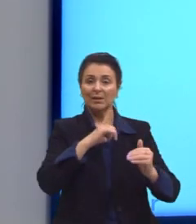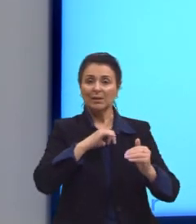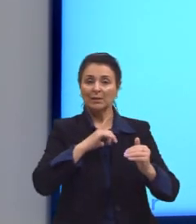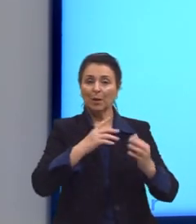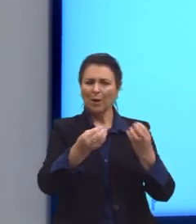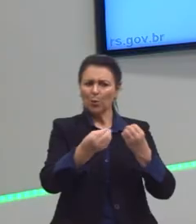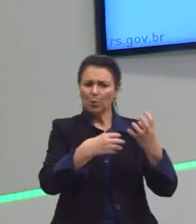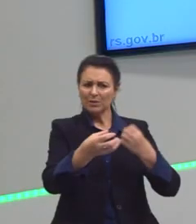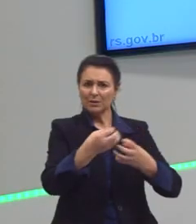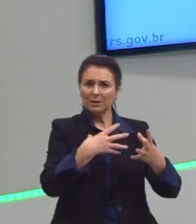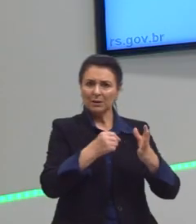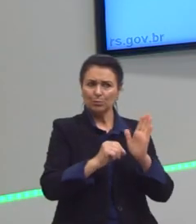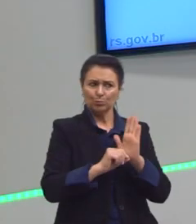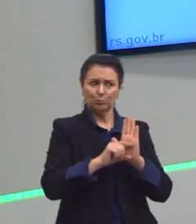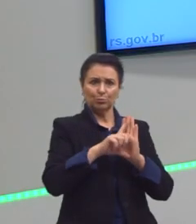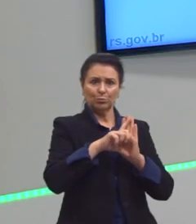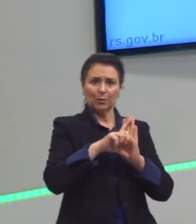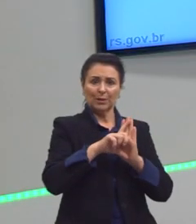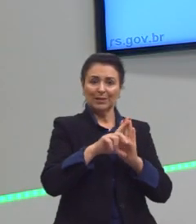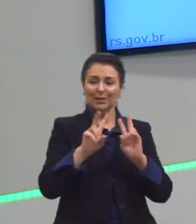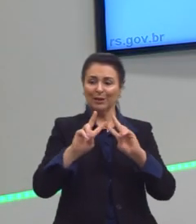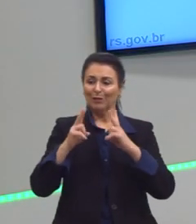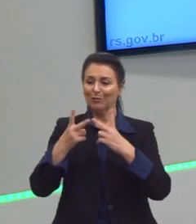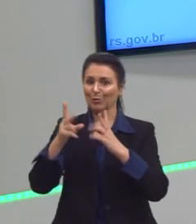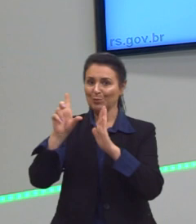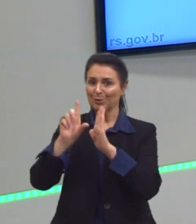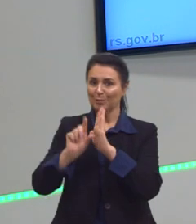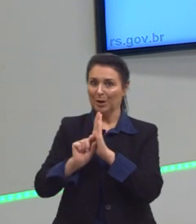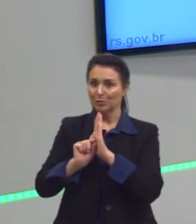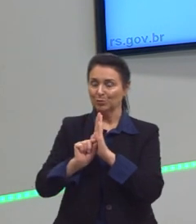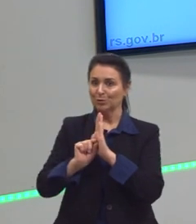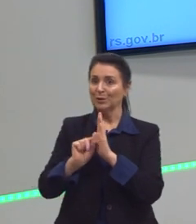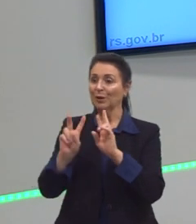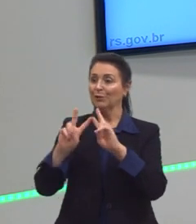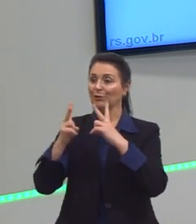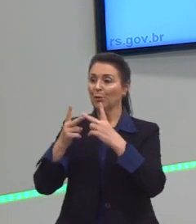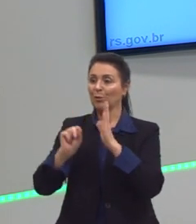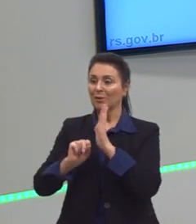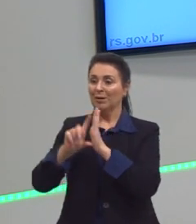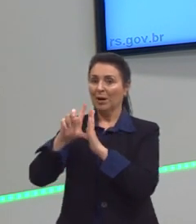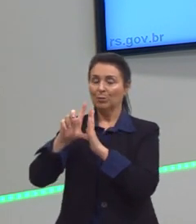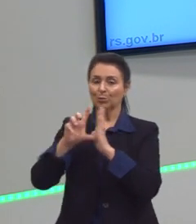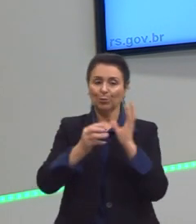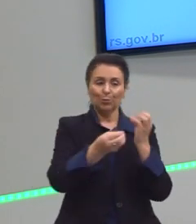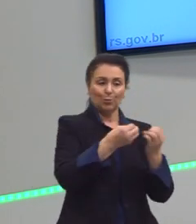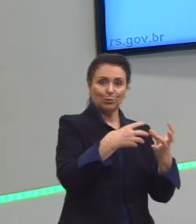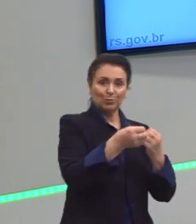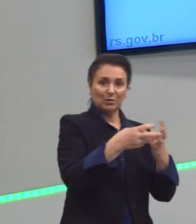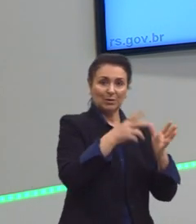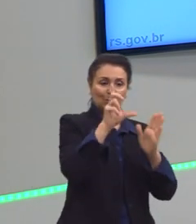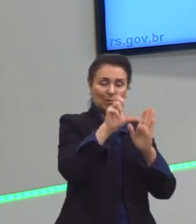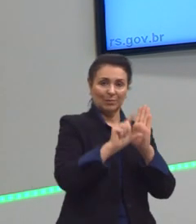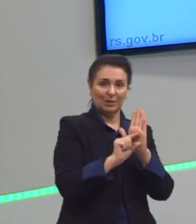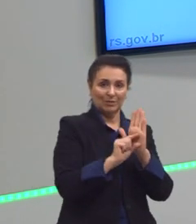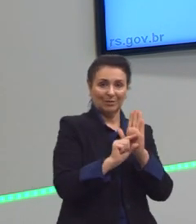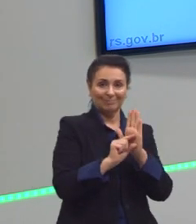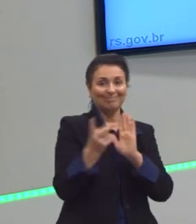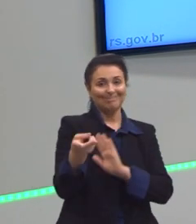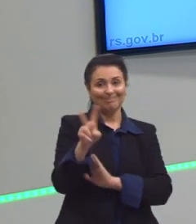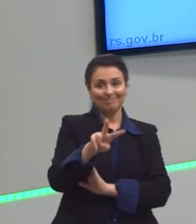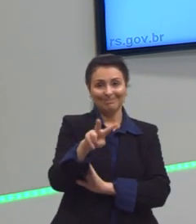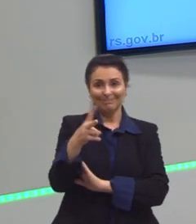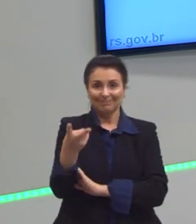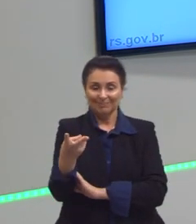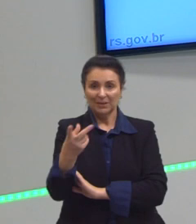concentração alta, eu tenho um volume baixo. Se eu tenho um volume alto, eu tenho uma concentração baixa. Ao aumentar